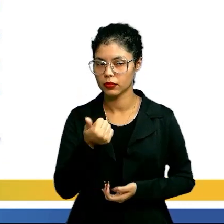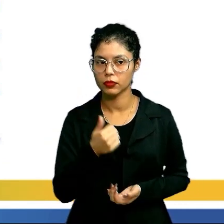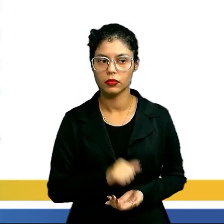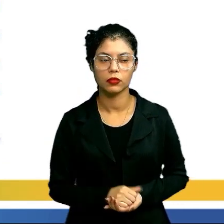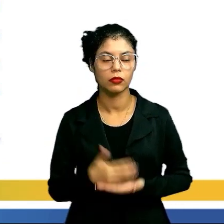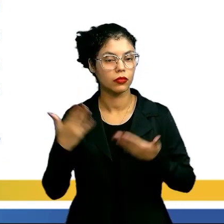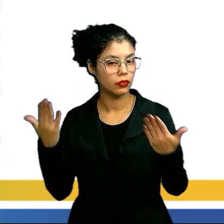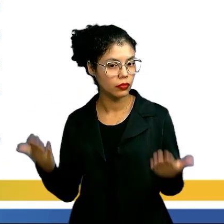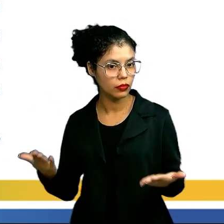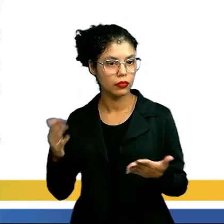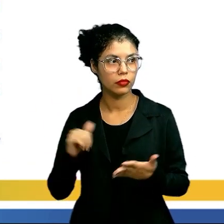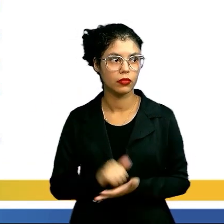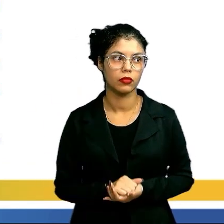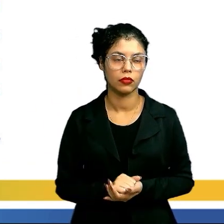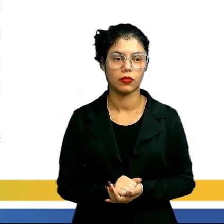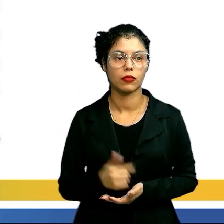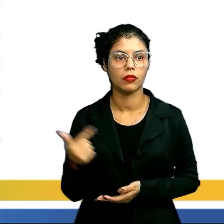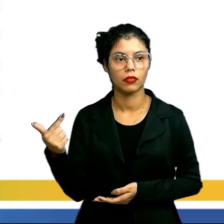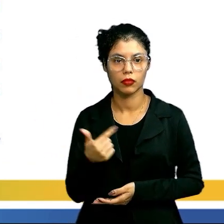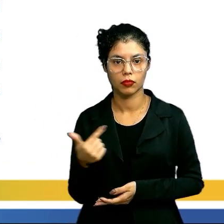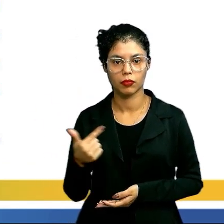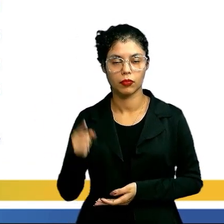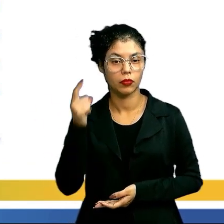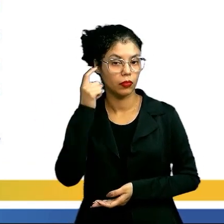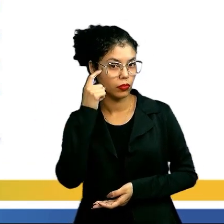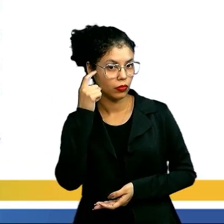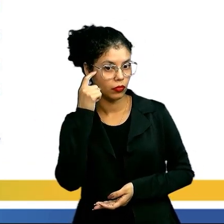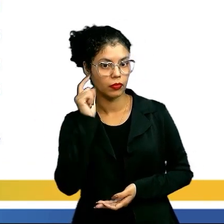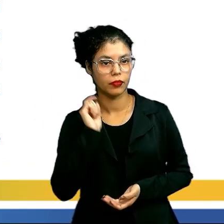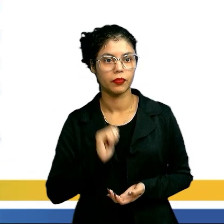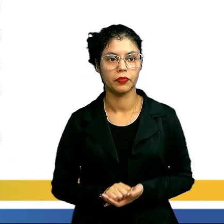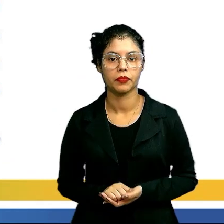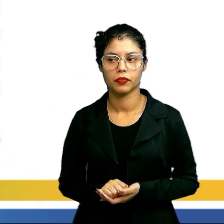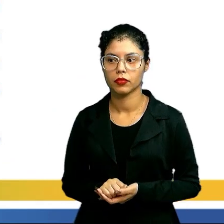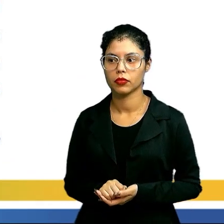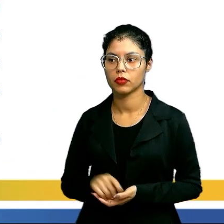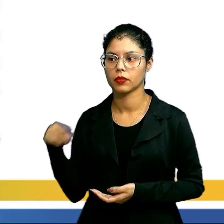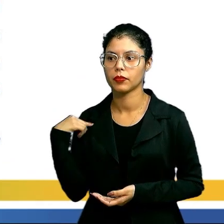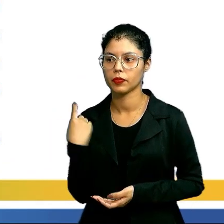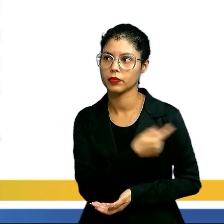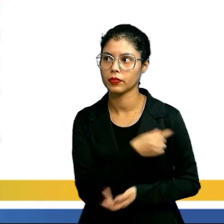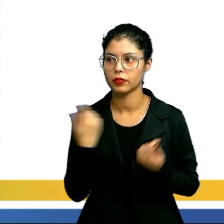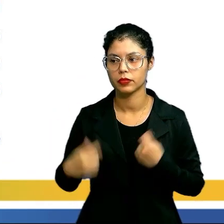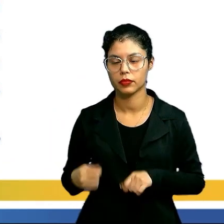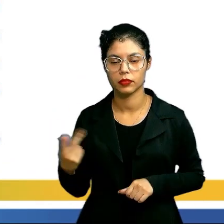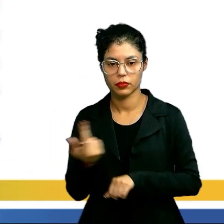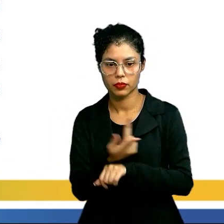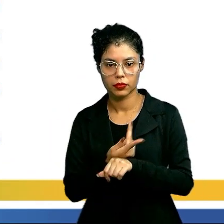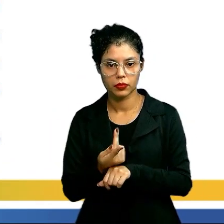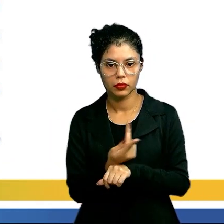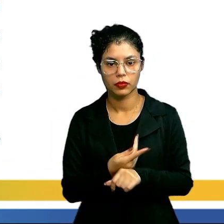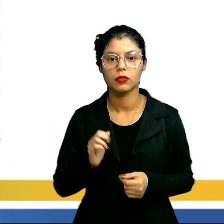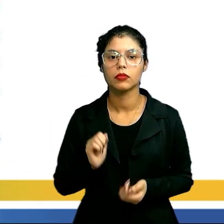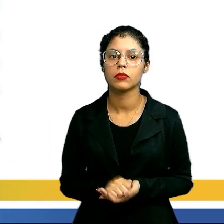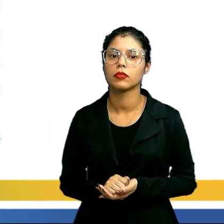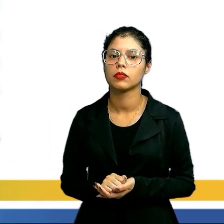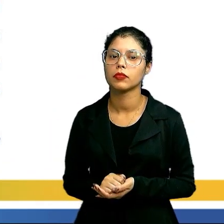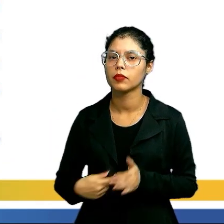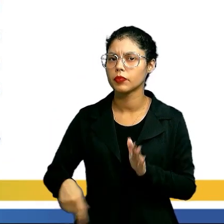Então, segundo esse pensamento de Nietzsche, nós devemos procurar uma